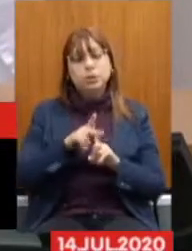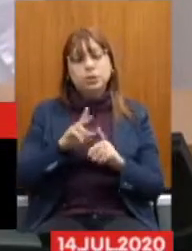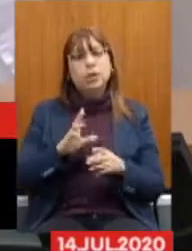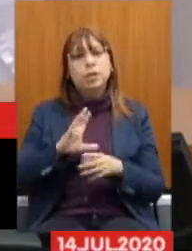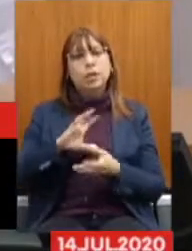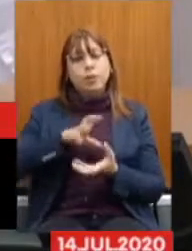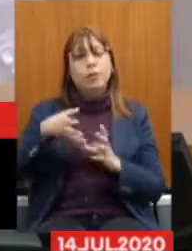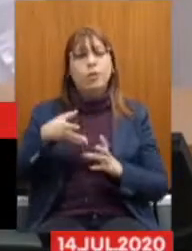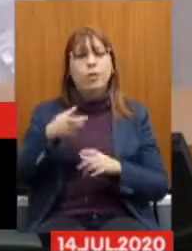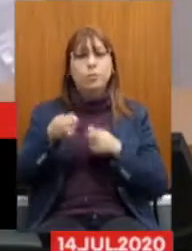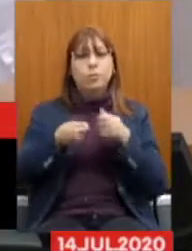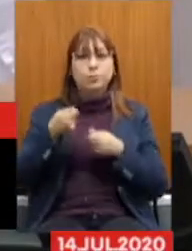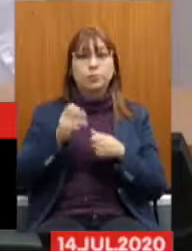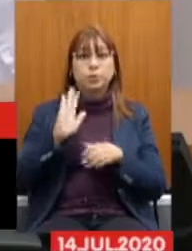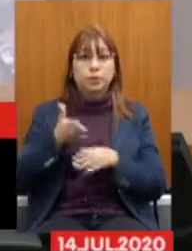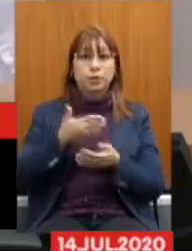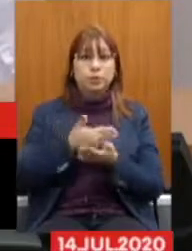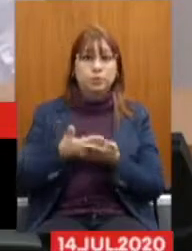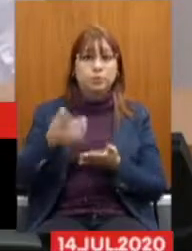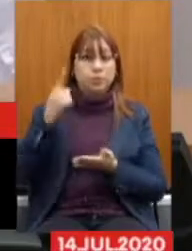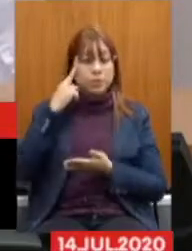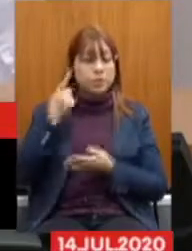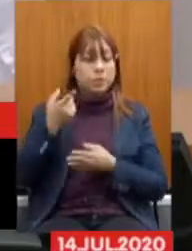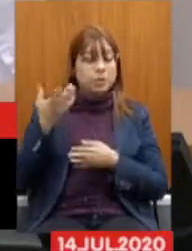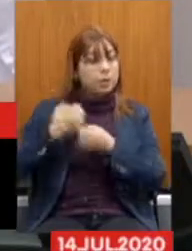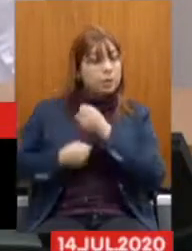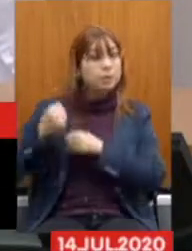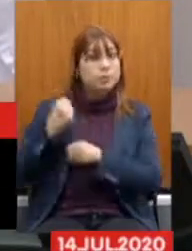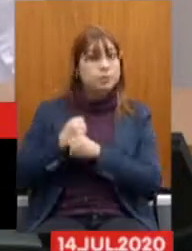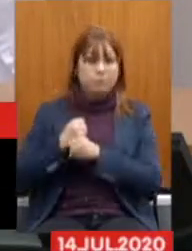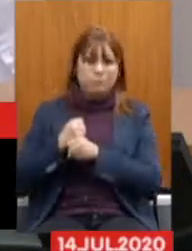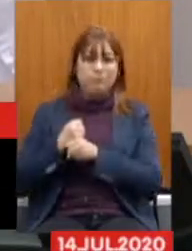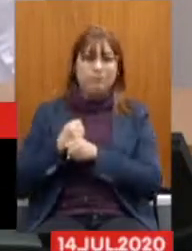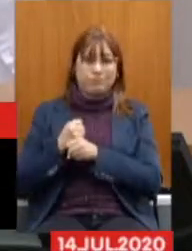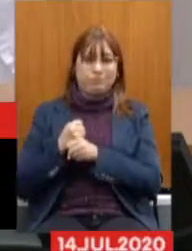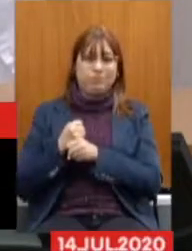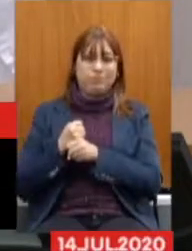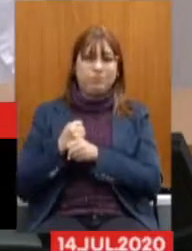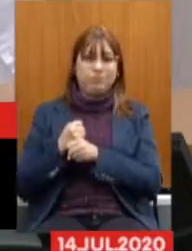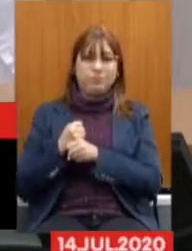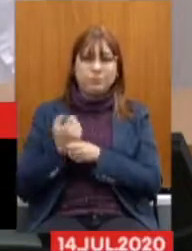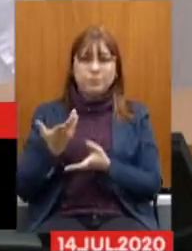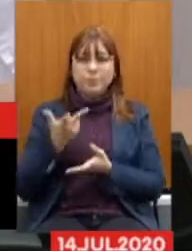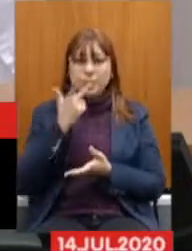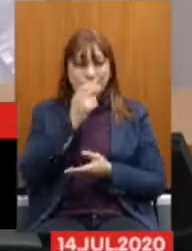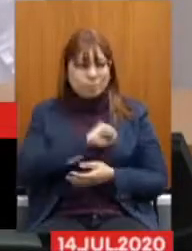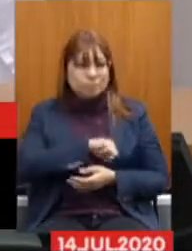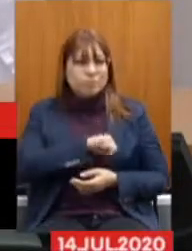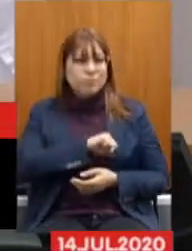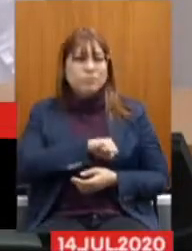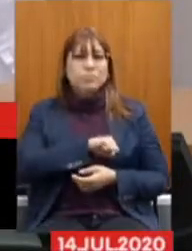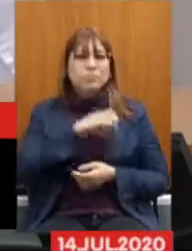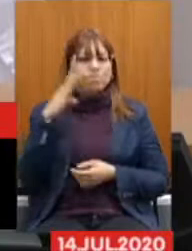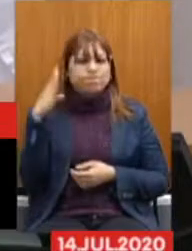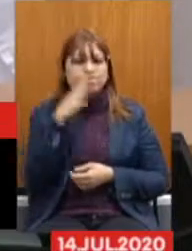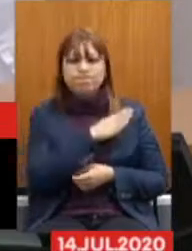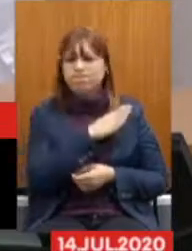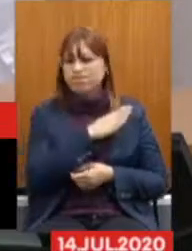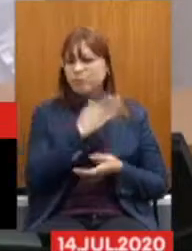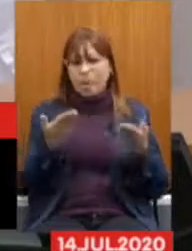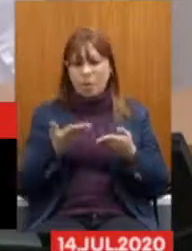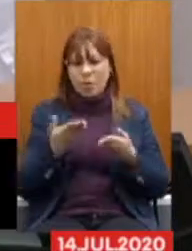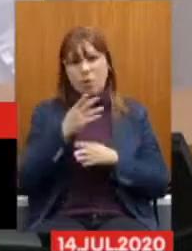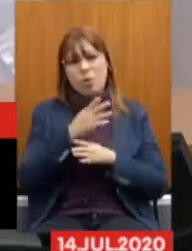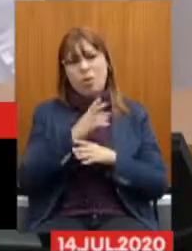passado O governo pensa Desde a posse Ele pensa em mandar A reforma É covardia É crueldade Mandar a